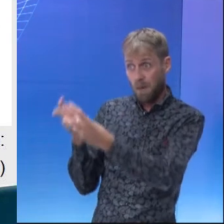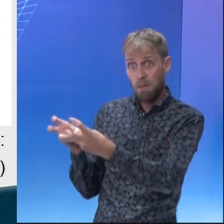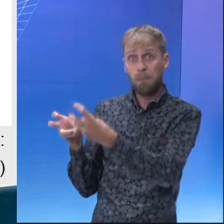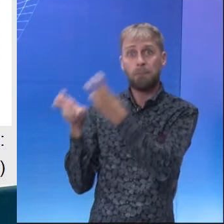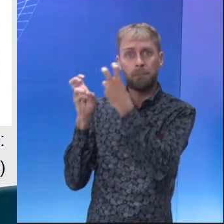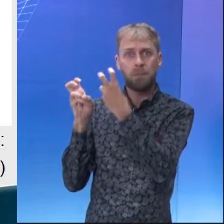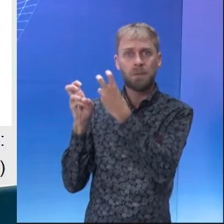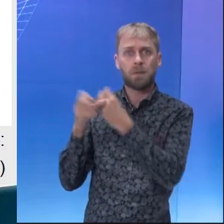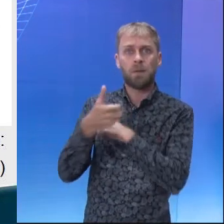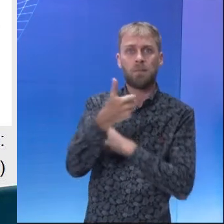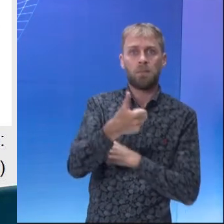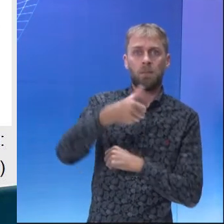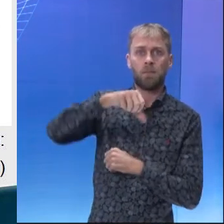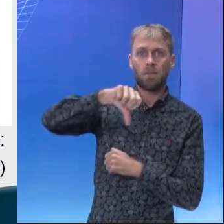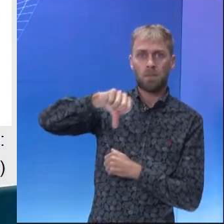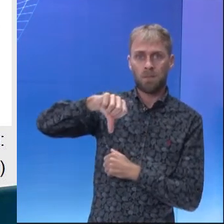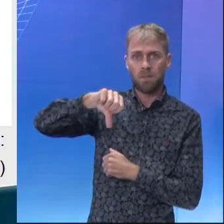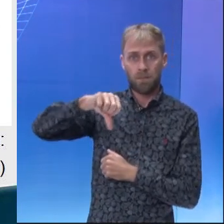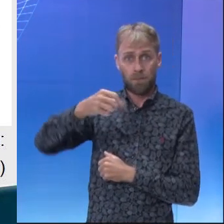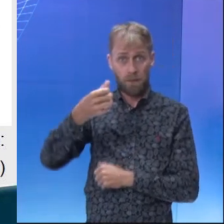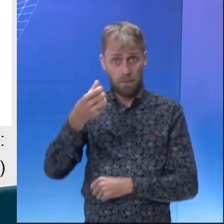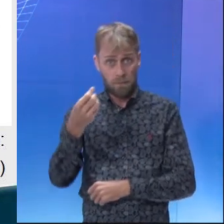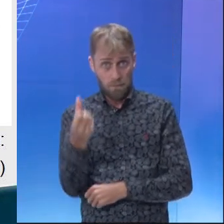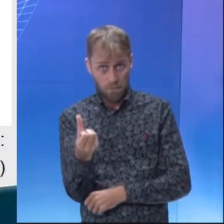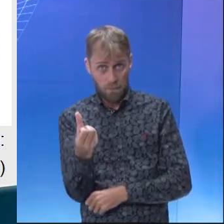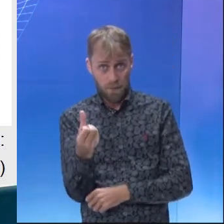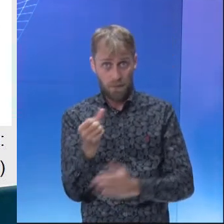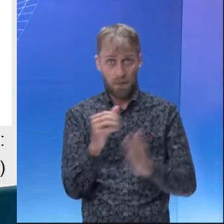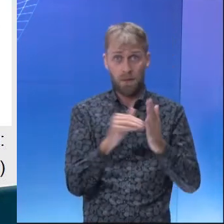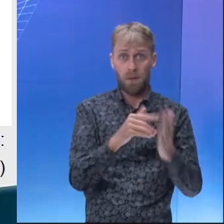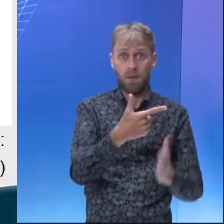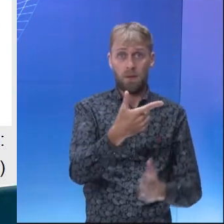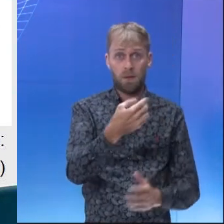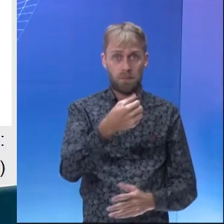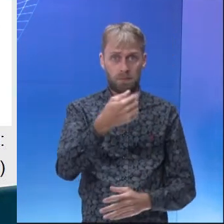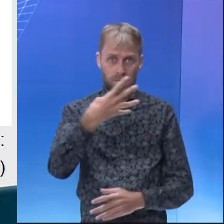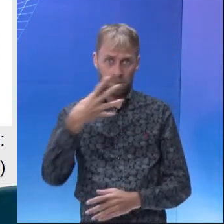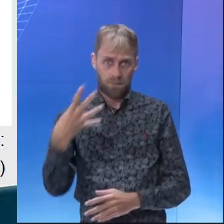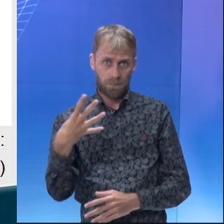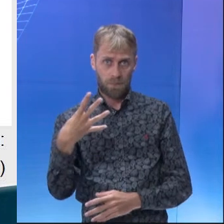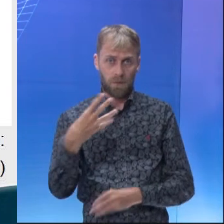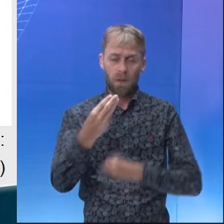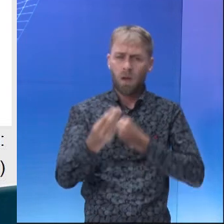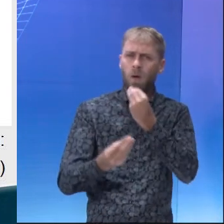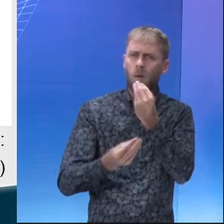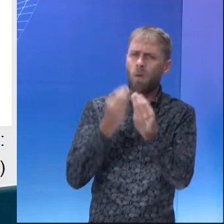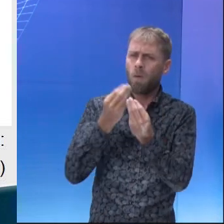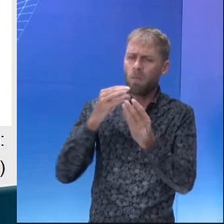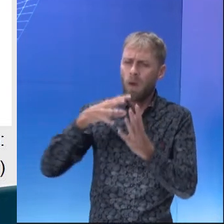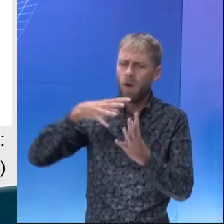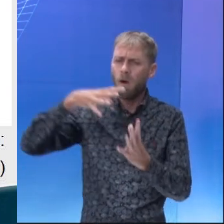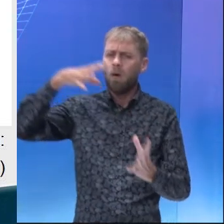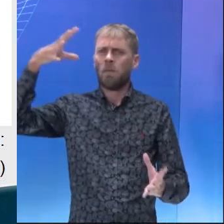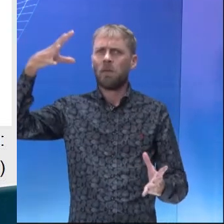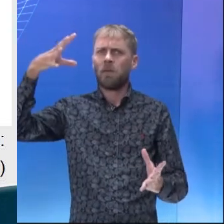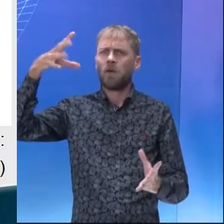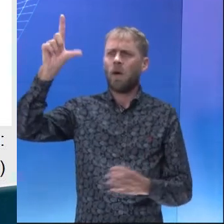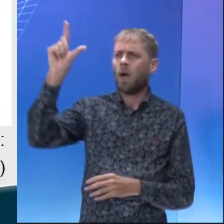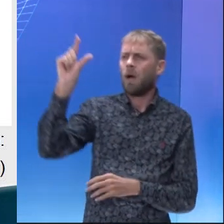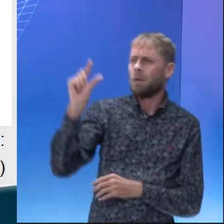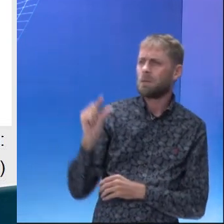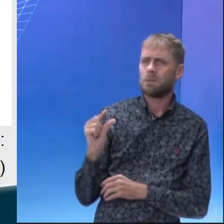em 1996, a 2014, como quem aumentou e quem